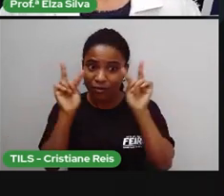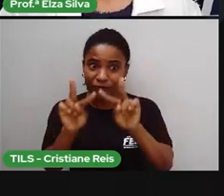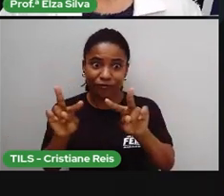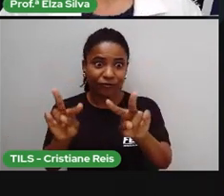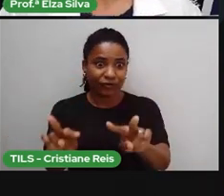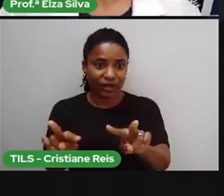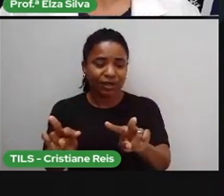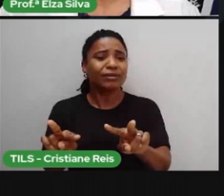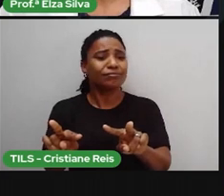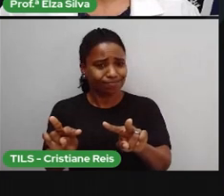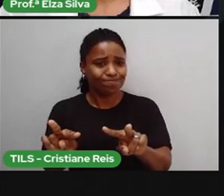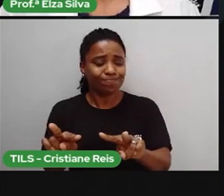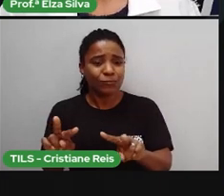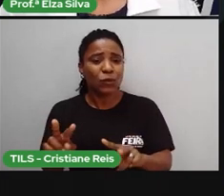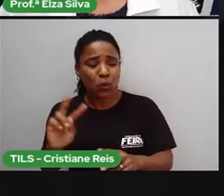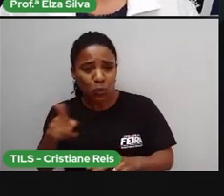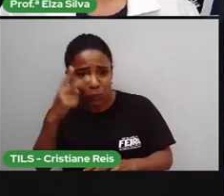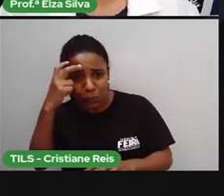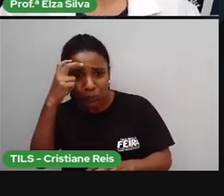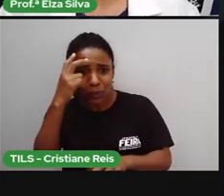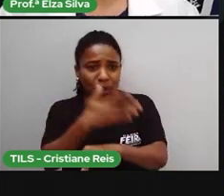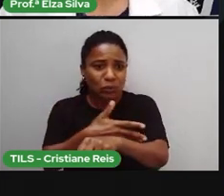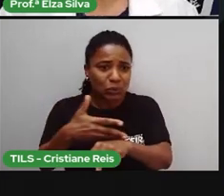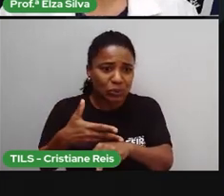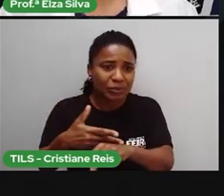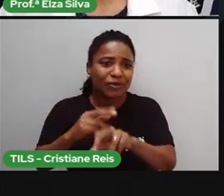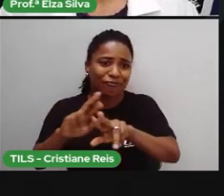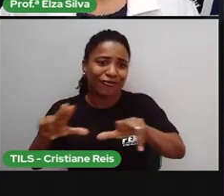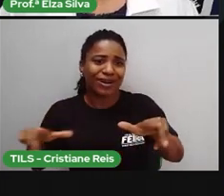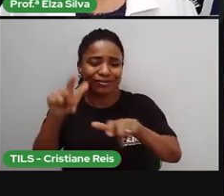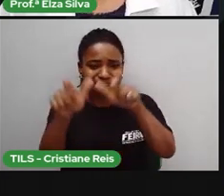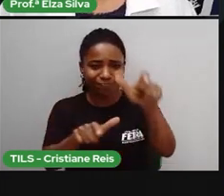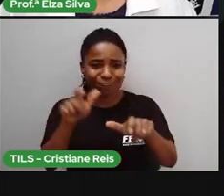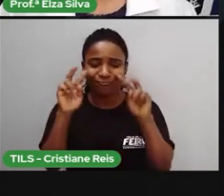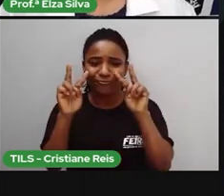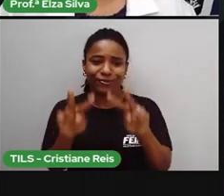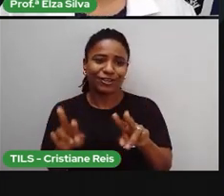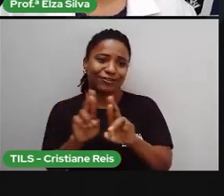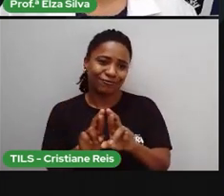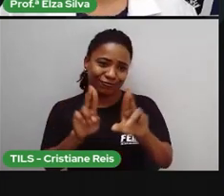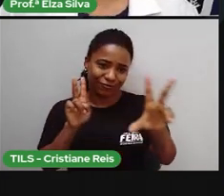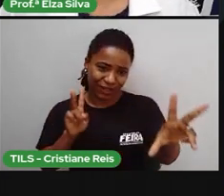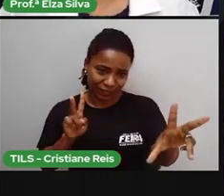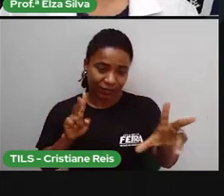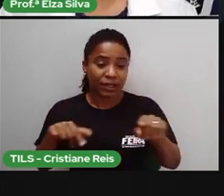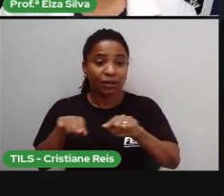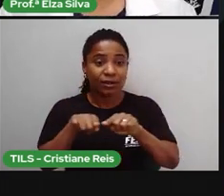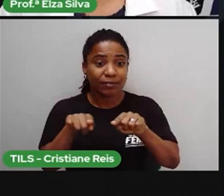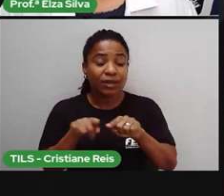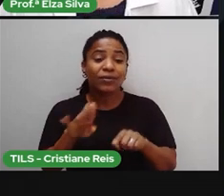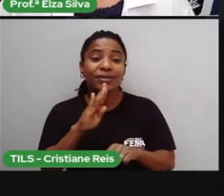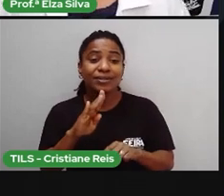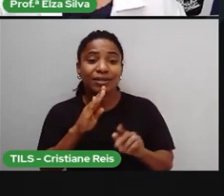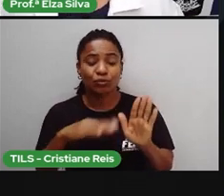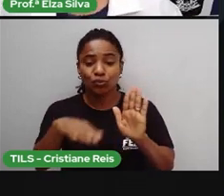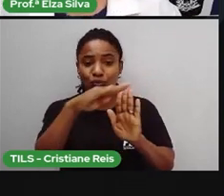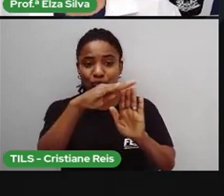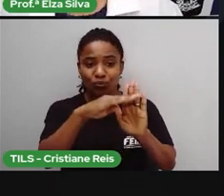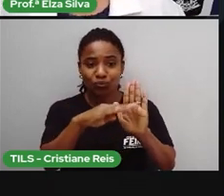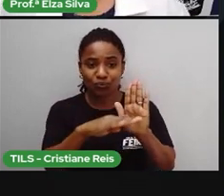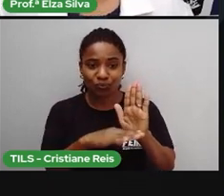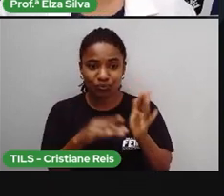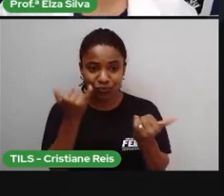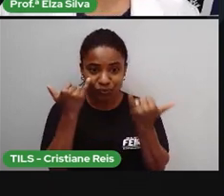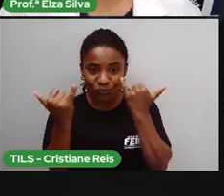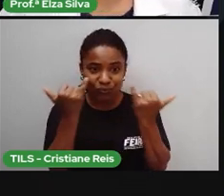Conhecemos também um novo gênero textual, o infographic, que em nossa língua é denominado